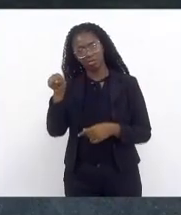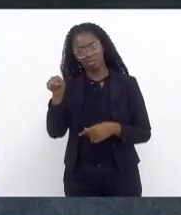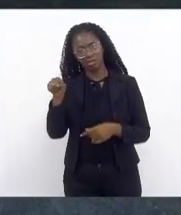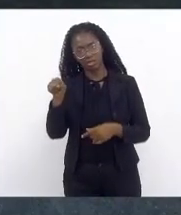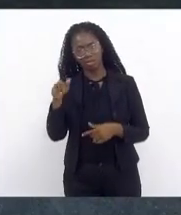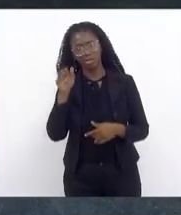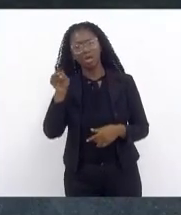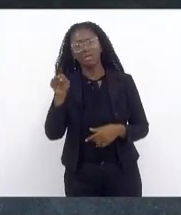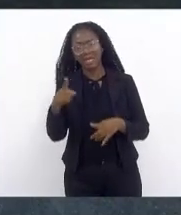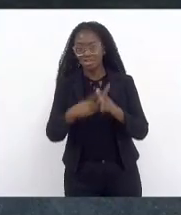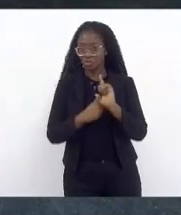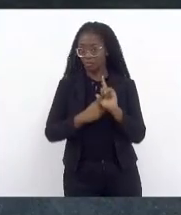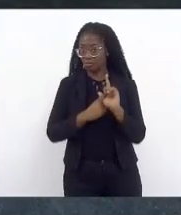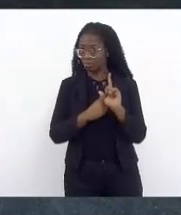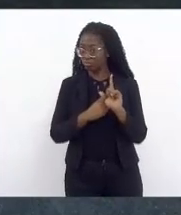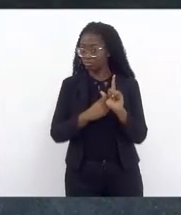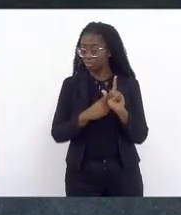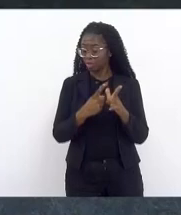famigerada dívida